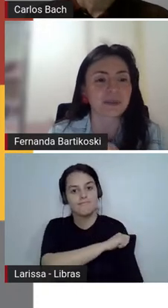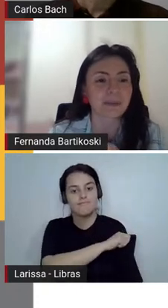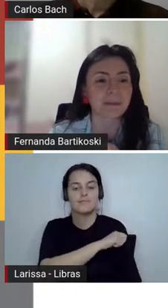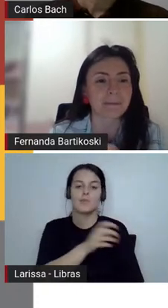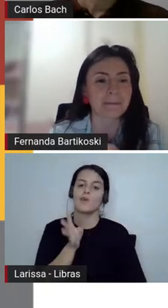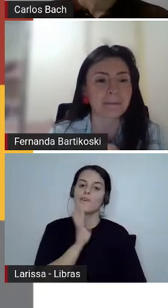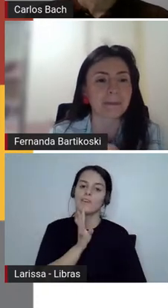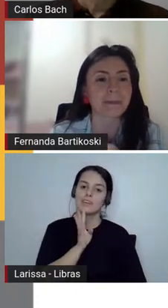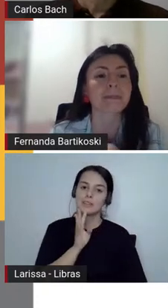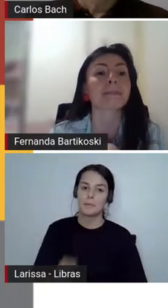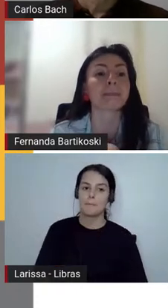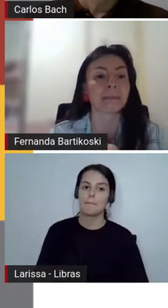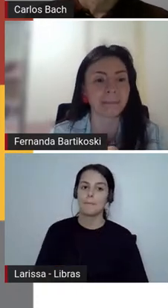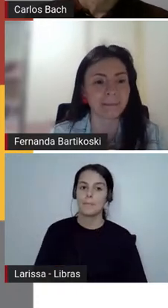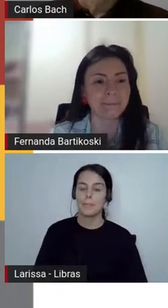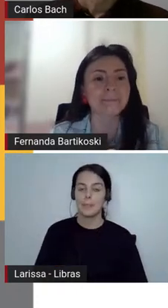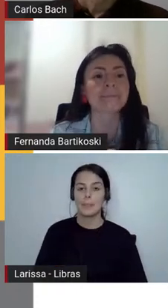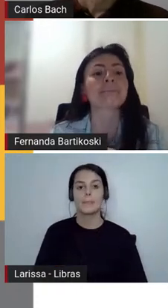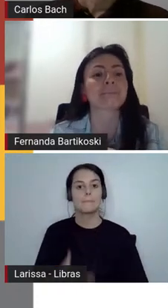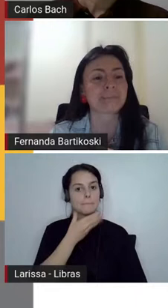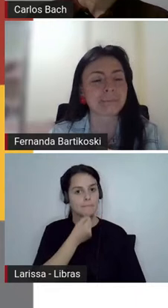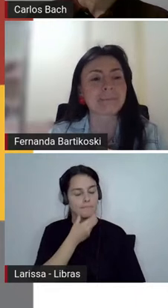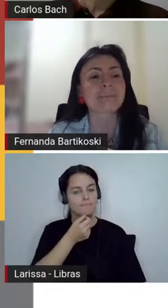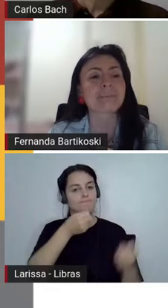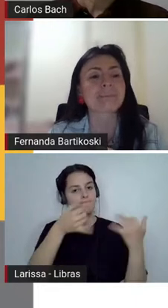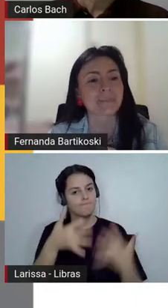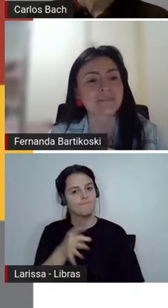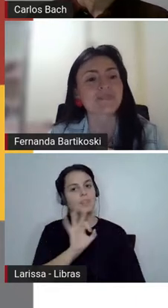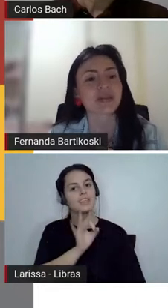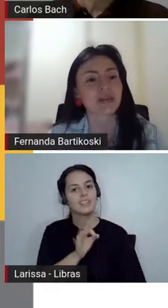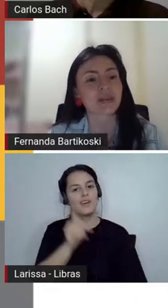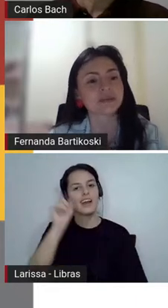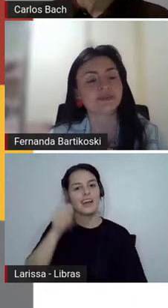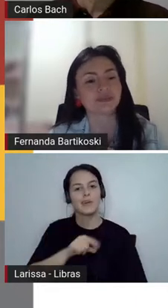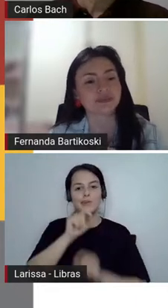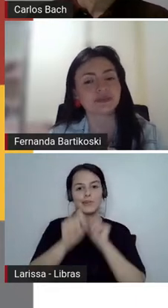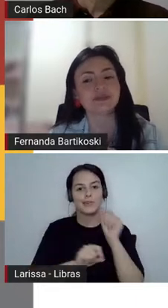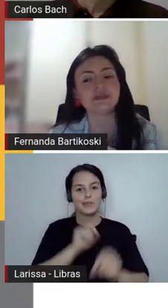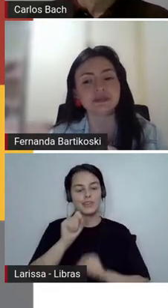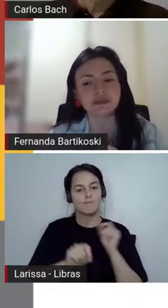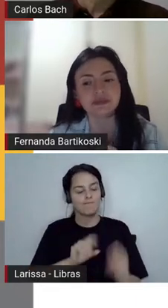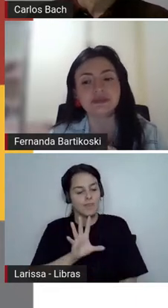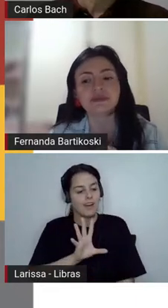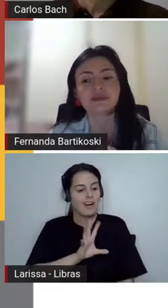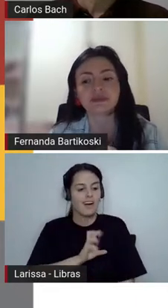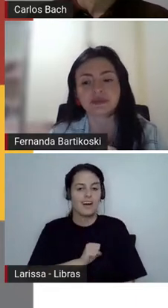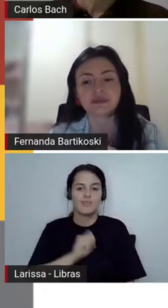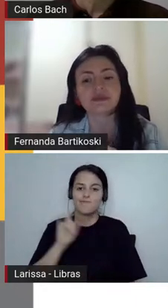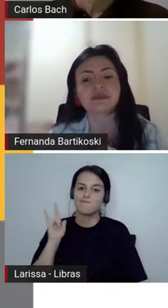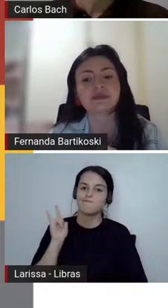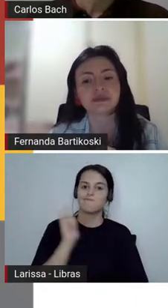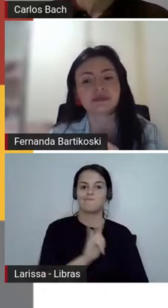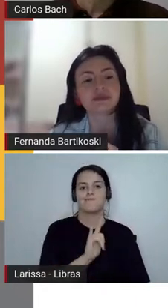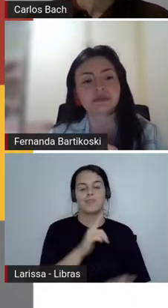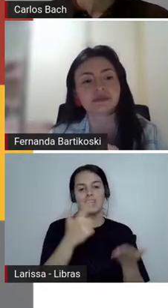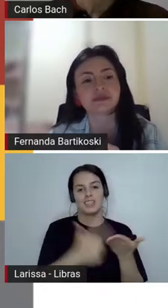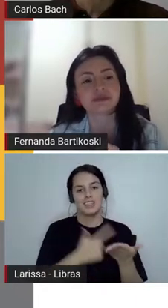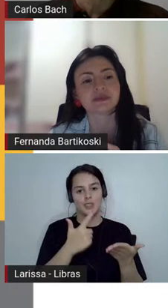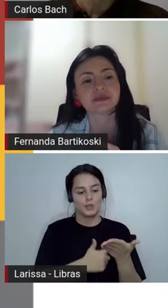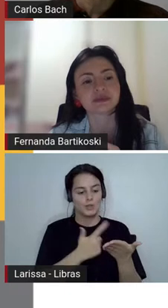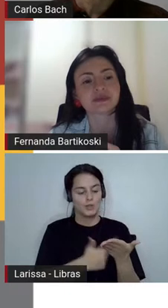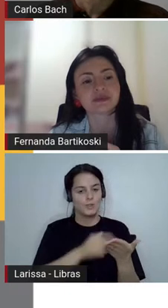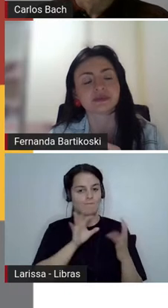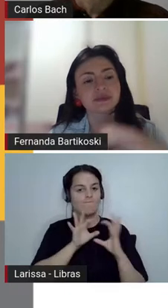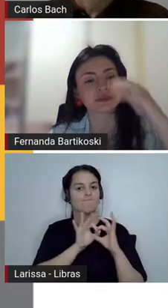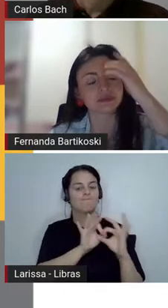É, esse apaixonar-se, né, essa forma como a gente olha para essa leitura, e a gente já estava comentando hoje, a